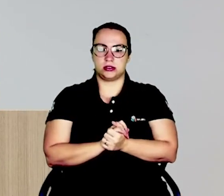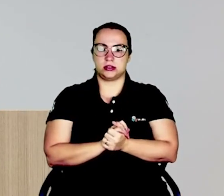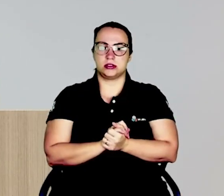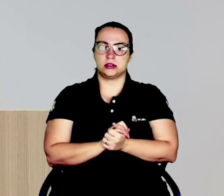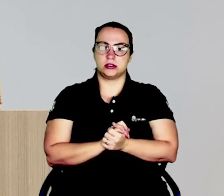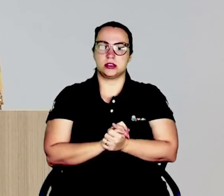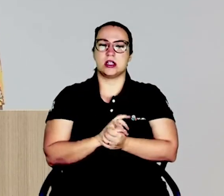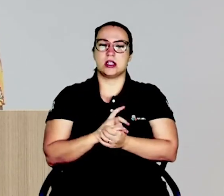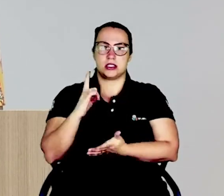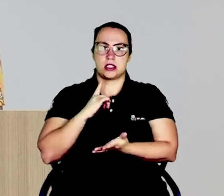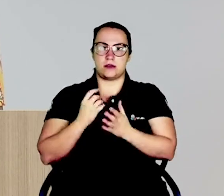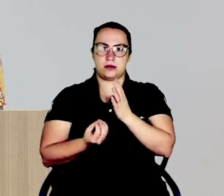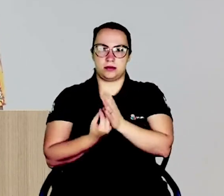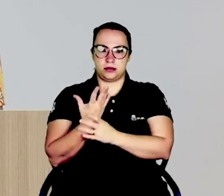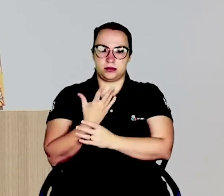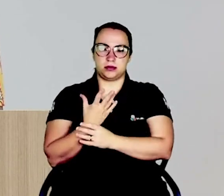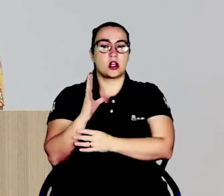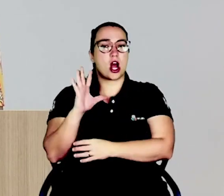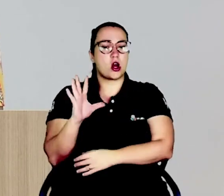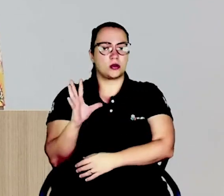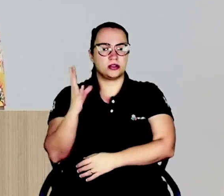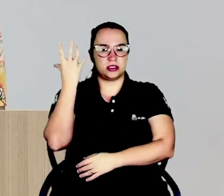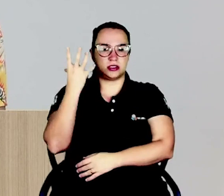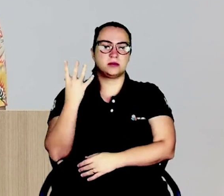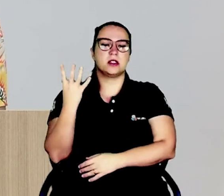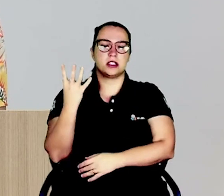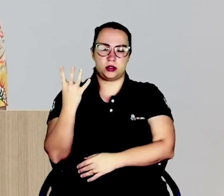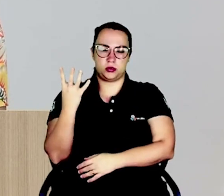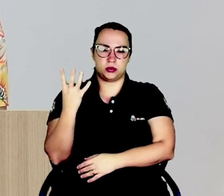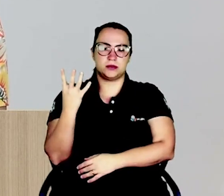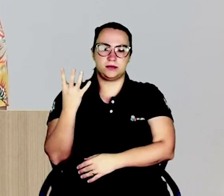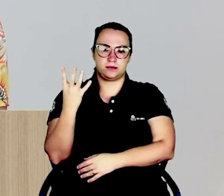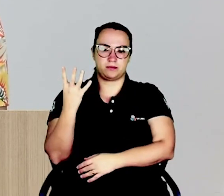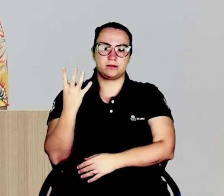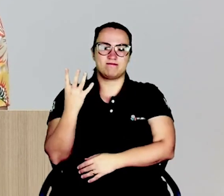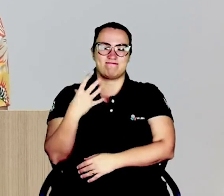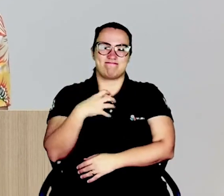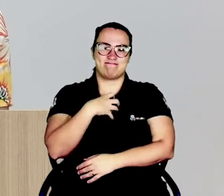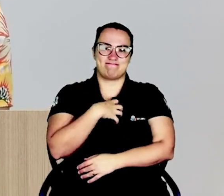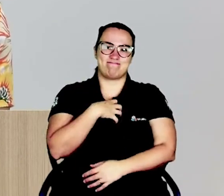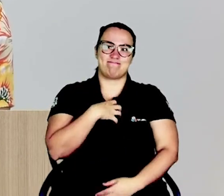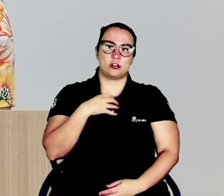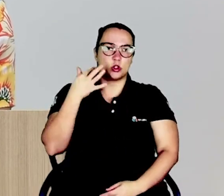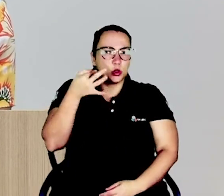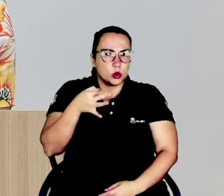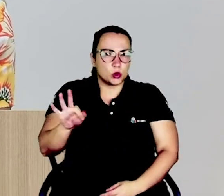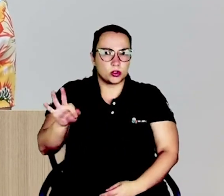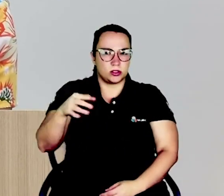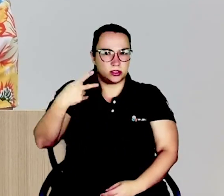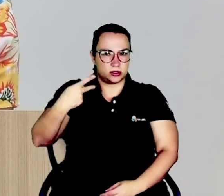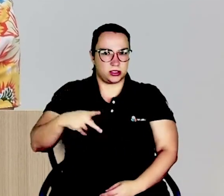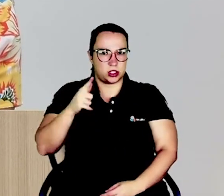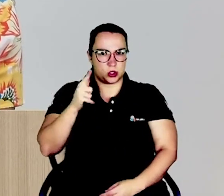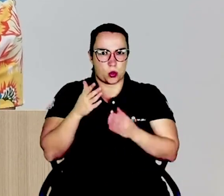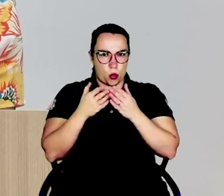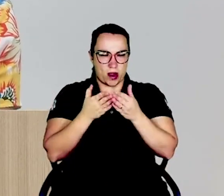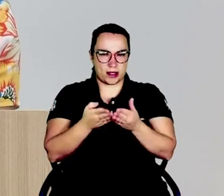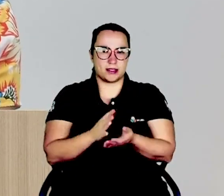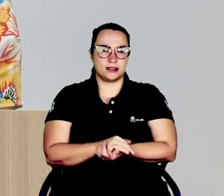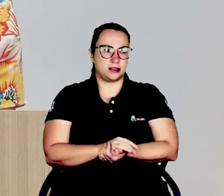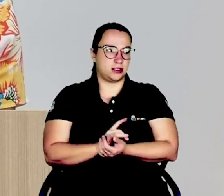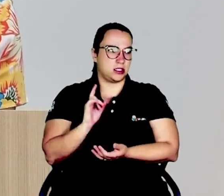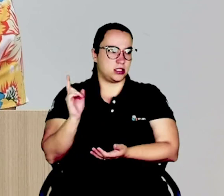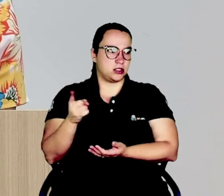acontecimento muito dolorido no nosso município, e aí resolvemos